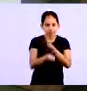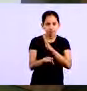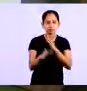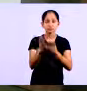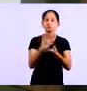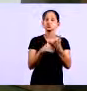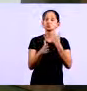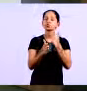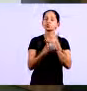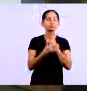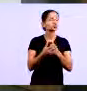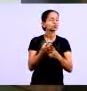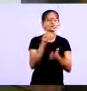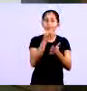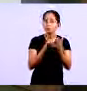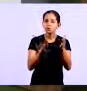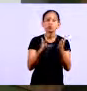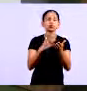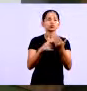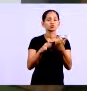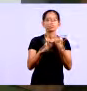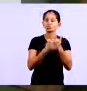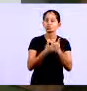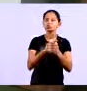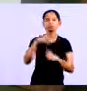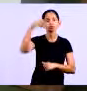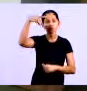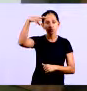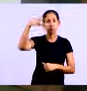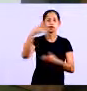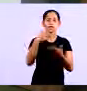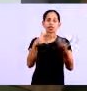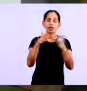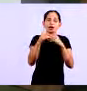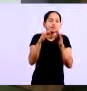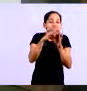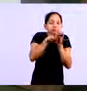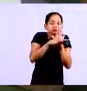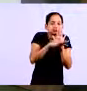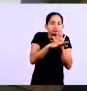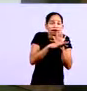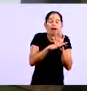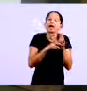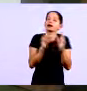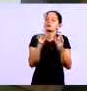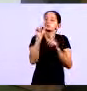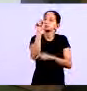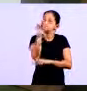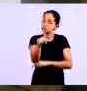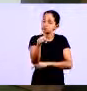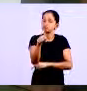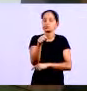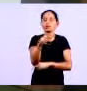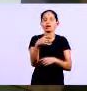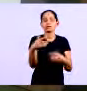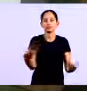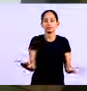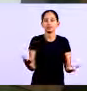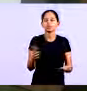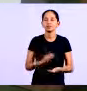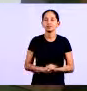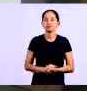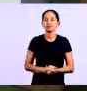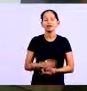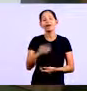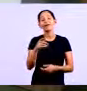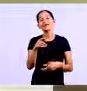as outras despesas impostos as despesas que você tem pra manter a loja aí ao final sim vai ser o seu lucro líquido e muitas vezes o